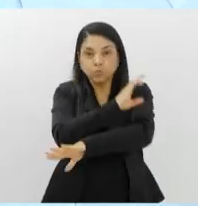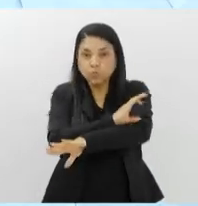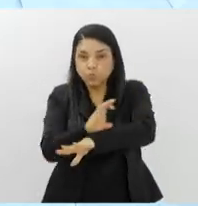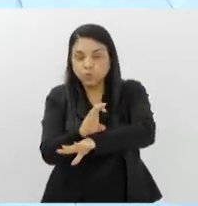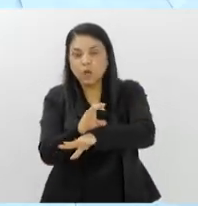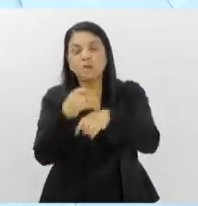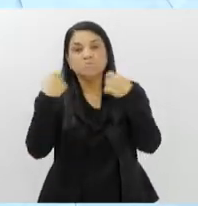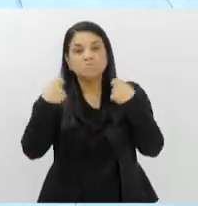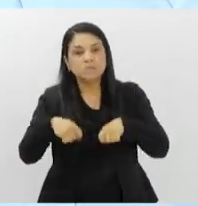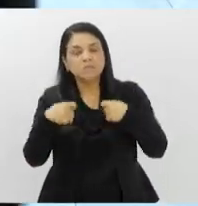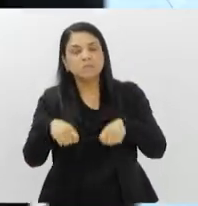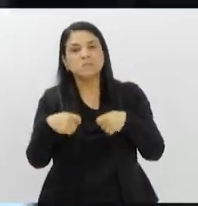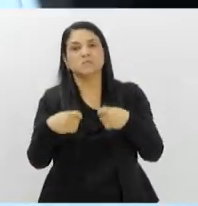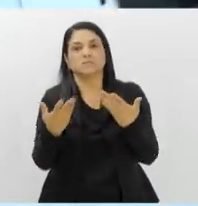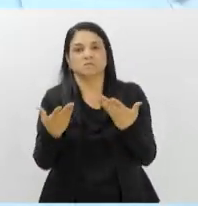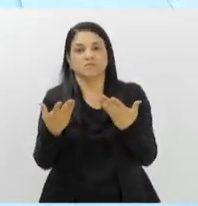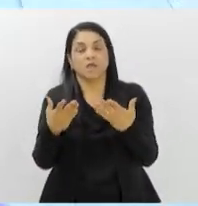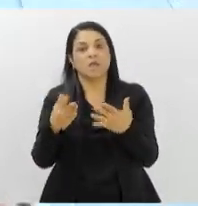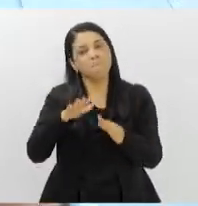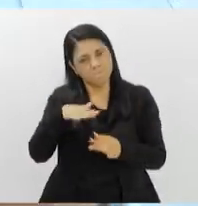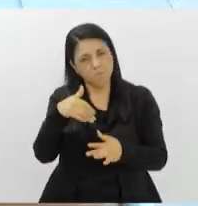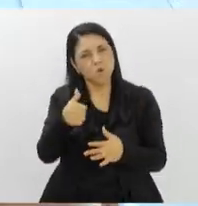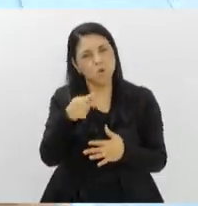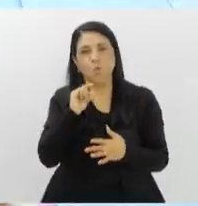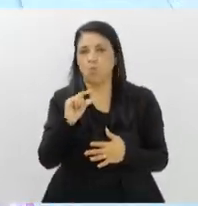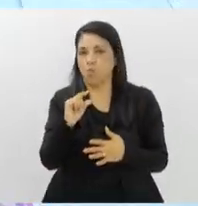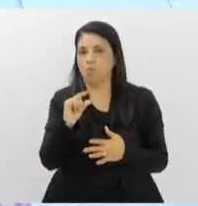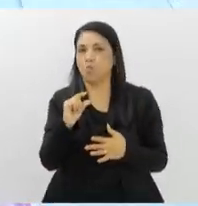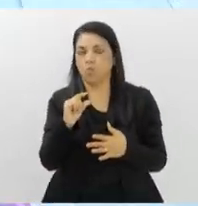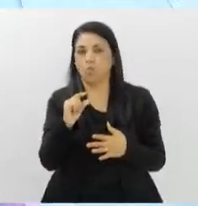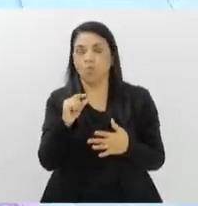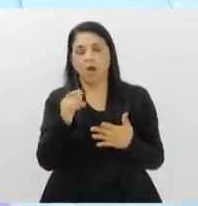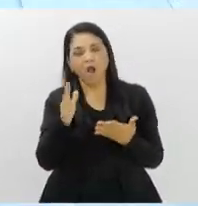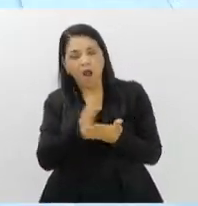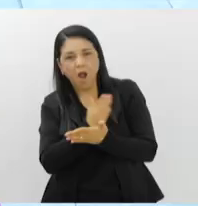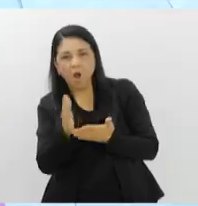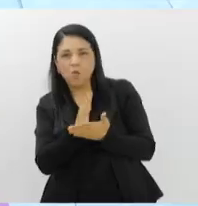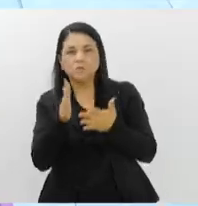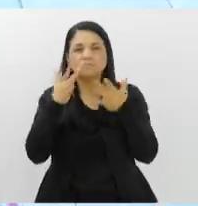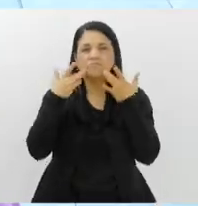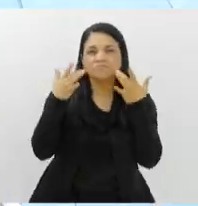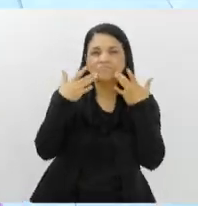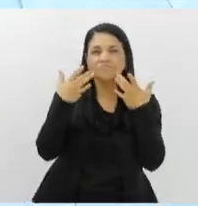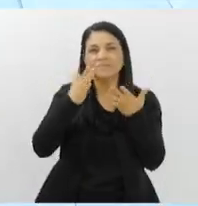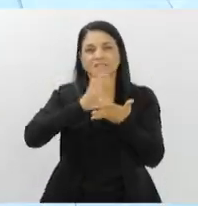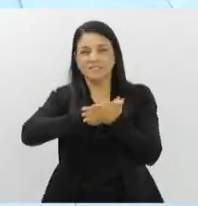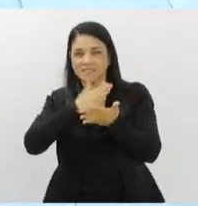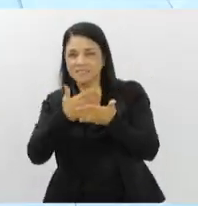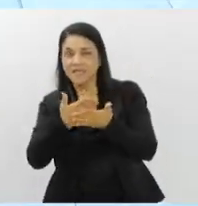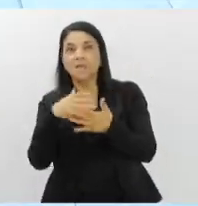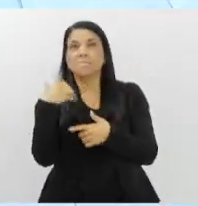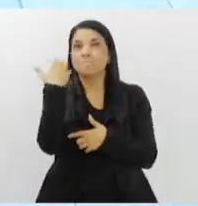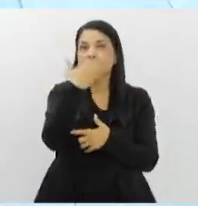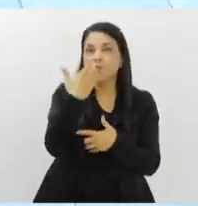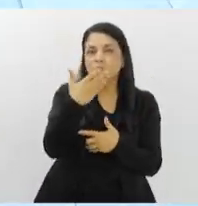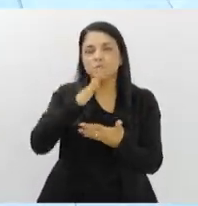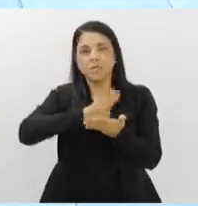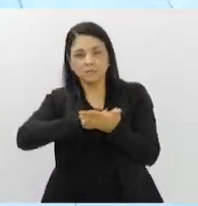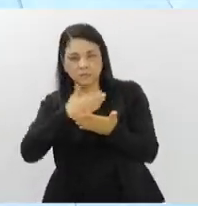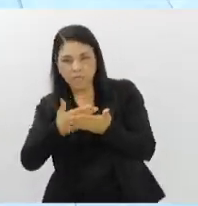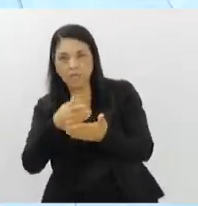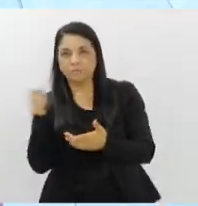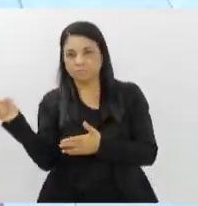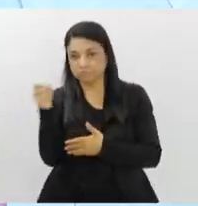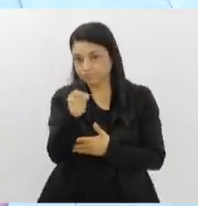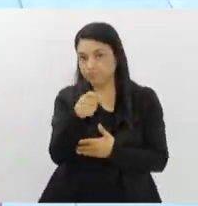eu acho que tem melhorado um pouco. Hoje em dia você vê alguns espetáculos teatrais e de música também, com a presença do tradutor